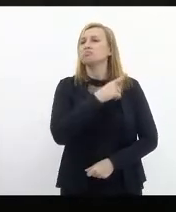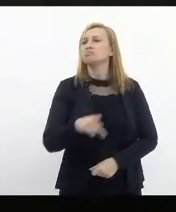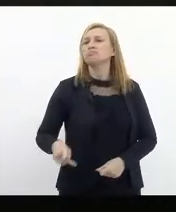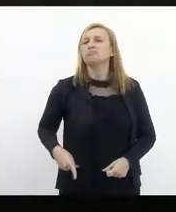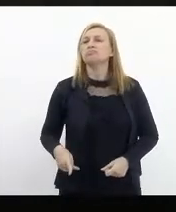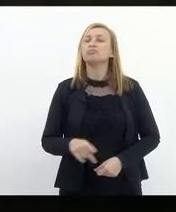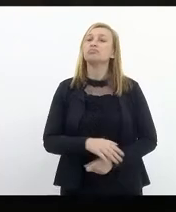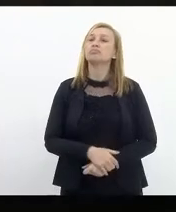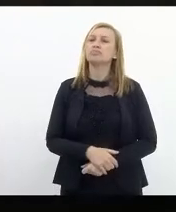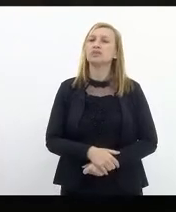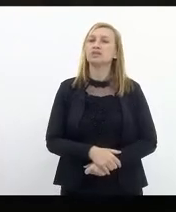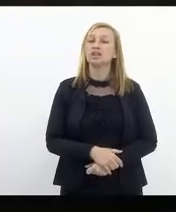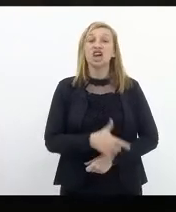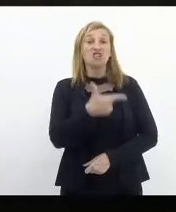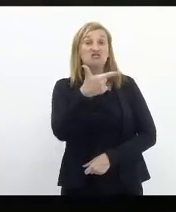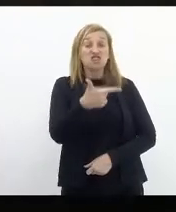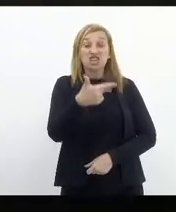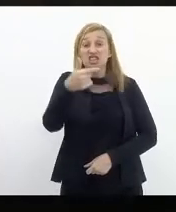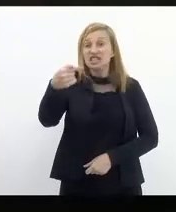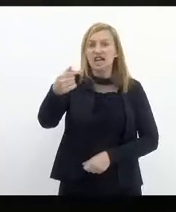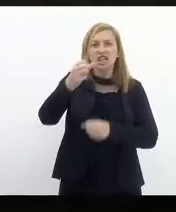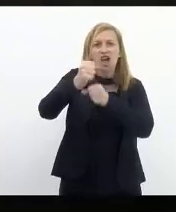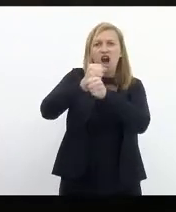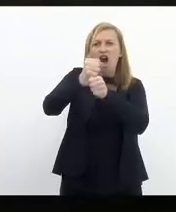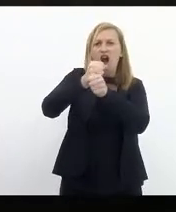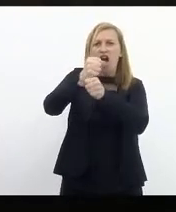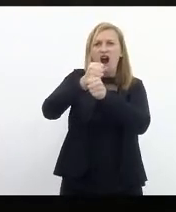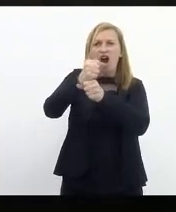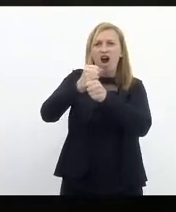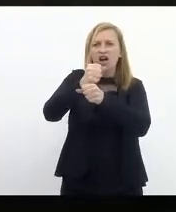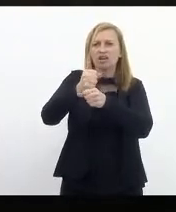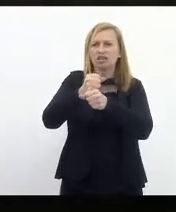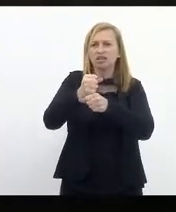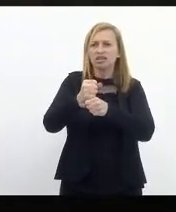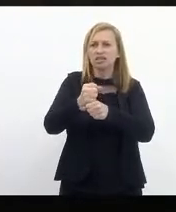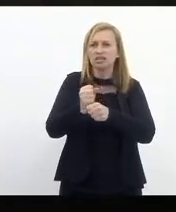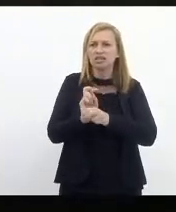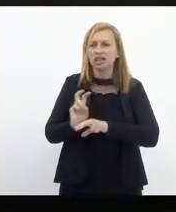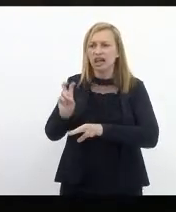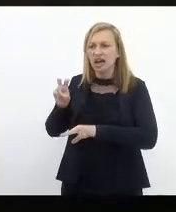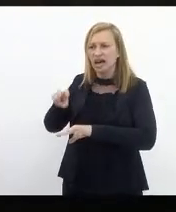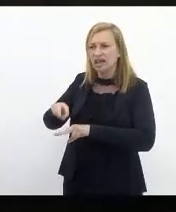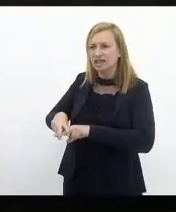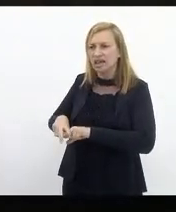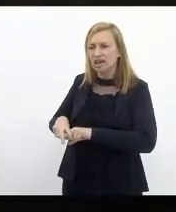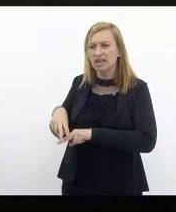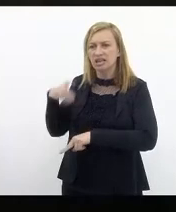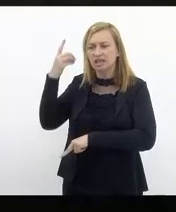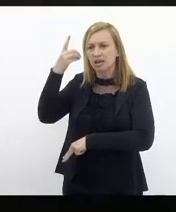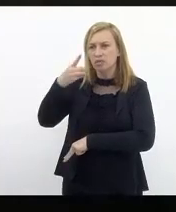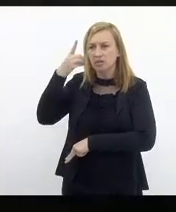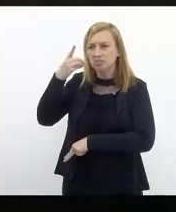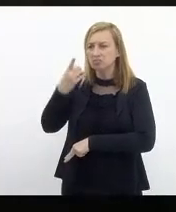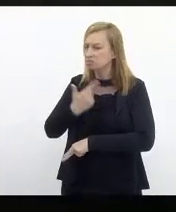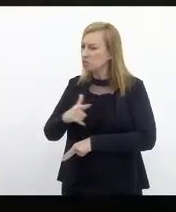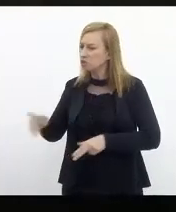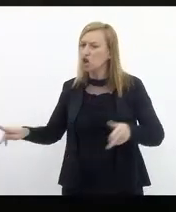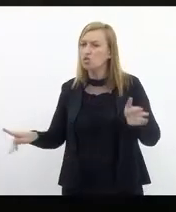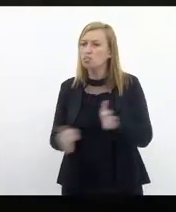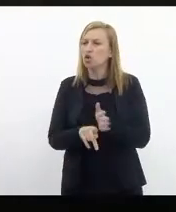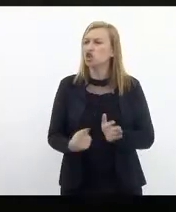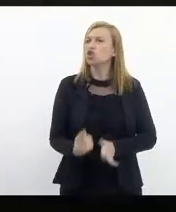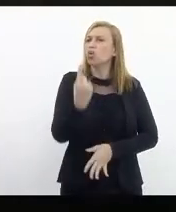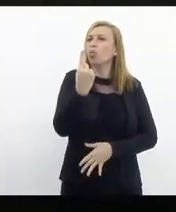que ficou 27 anos na cadeira do parlamento e não tem um projeto de lei